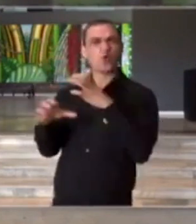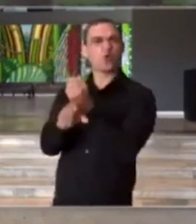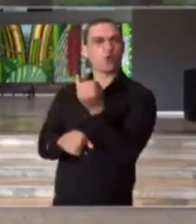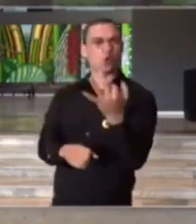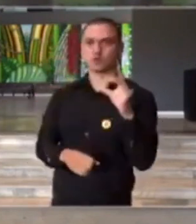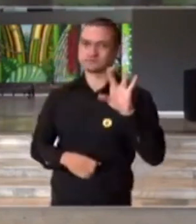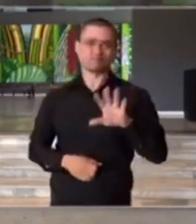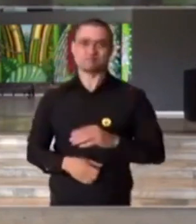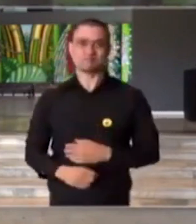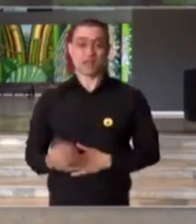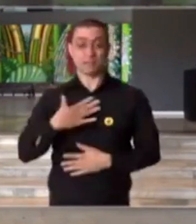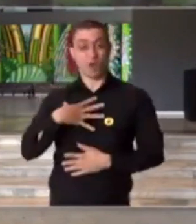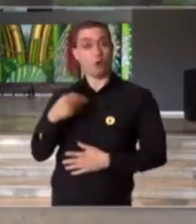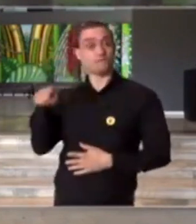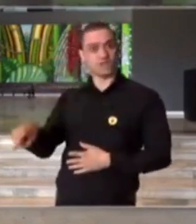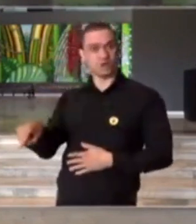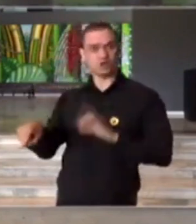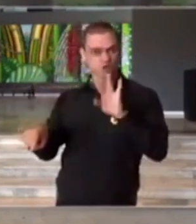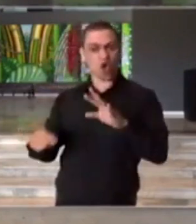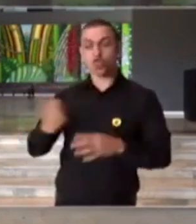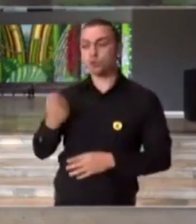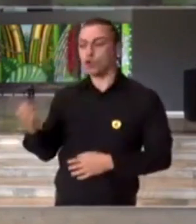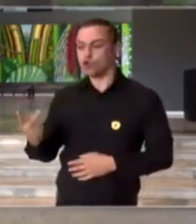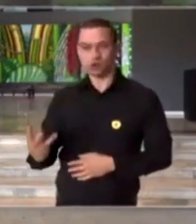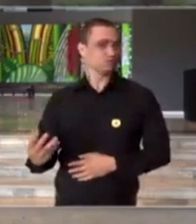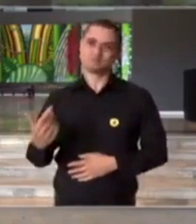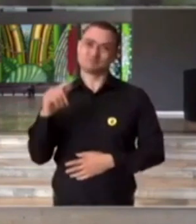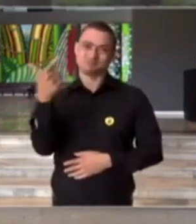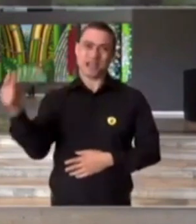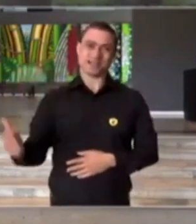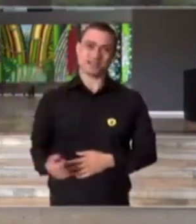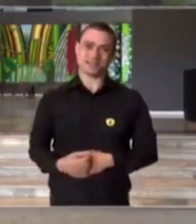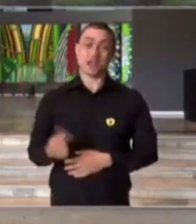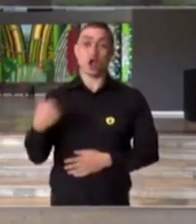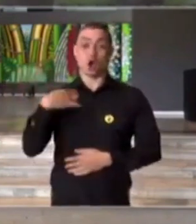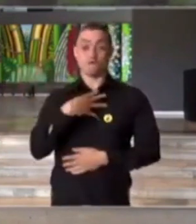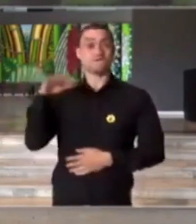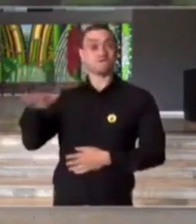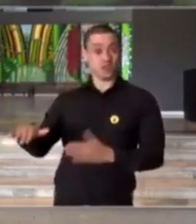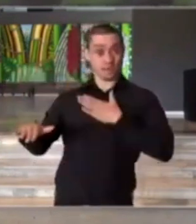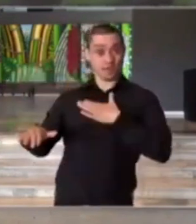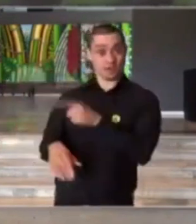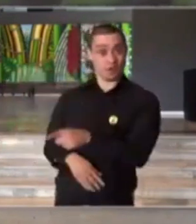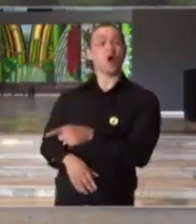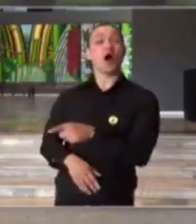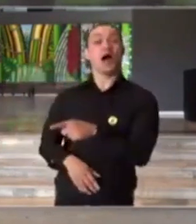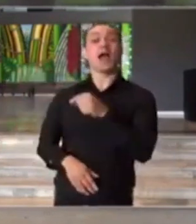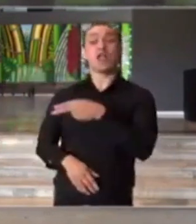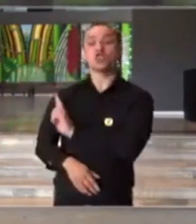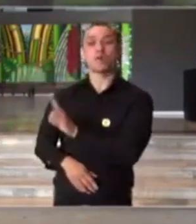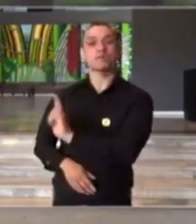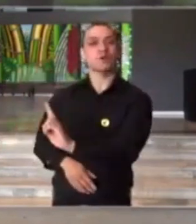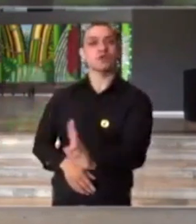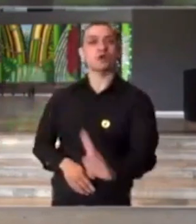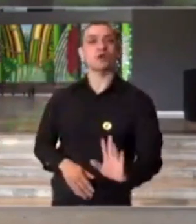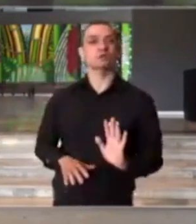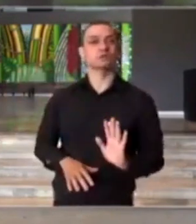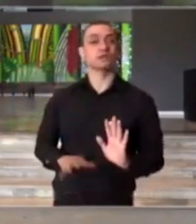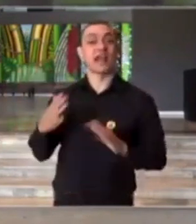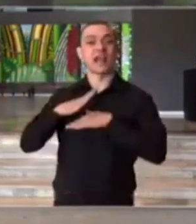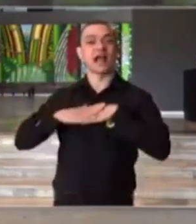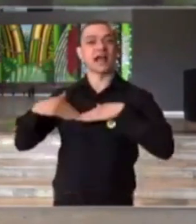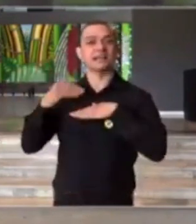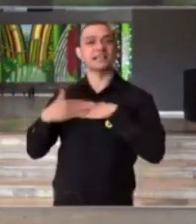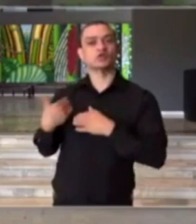Nem os meus filhos são tratados por número. Os meus filhos, presidente Jair Bolsonaro, são tratados pelo nome, com